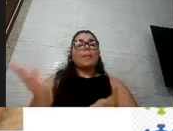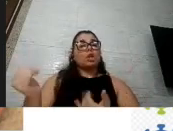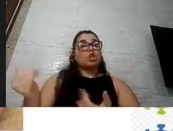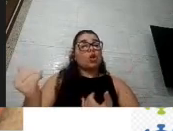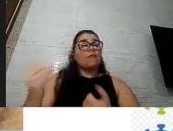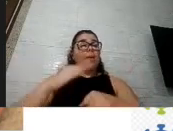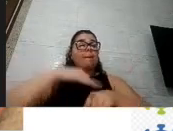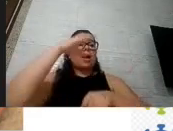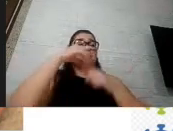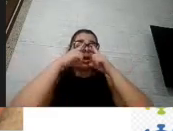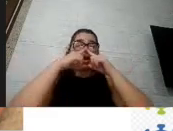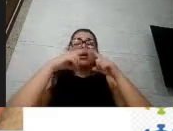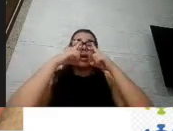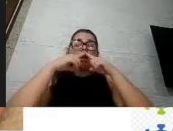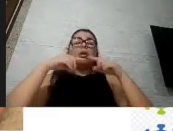muitas vezes